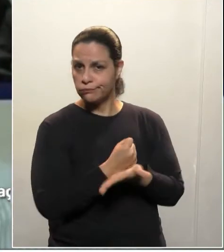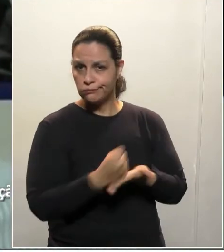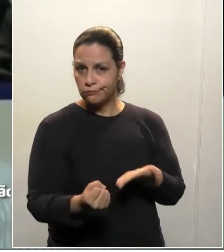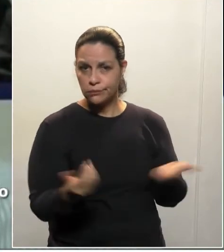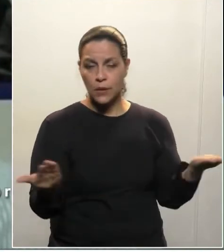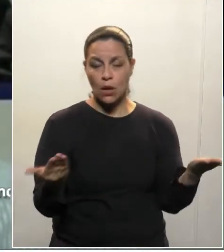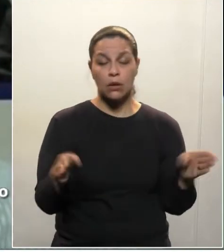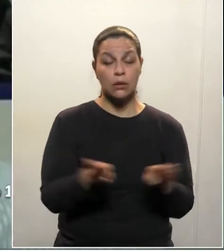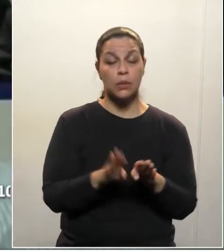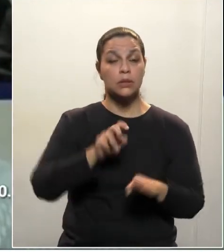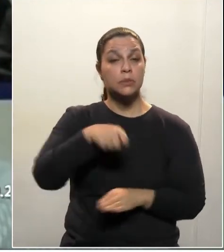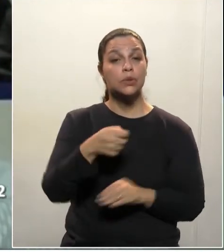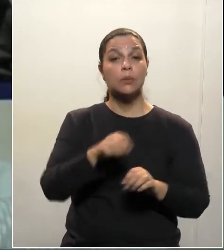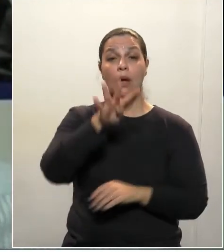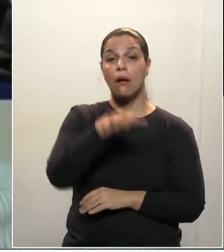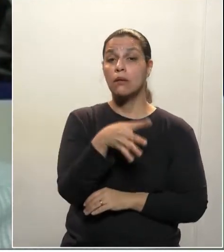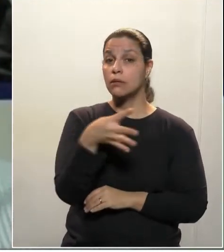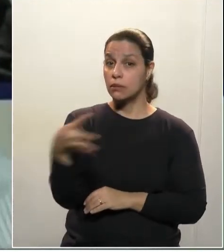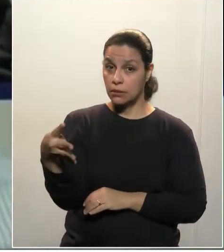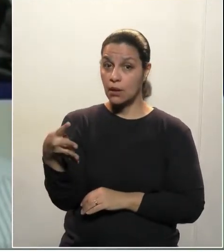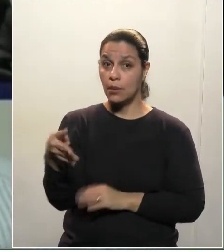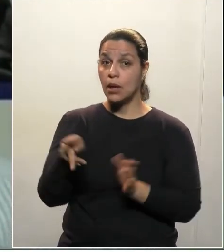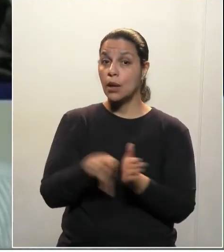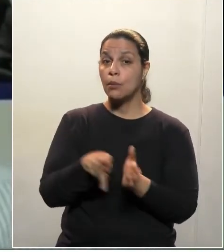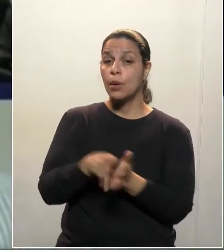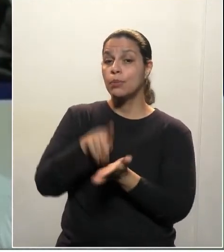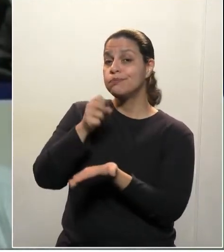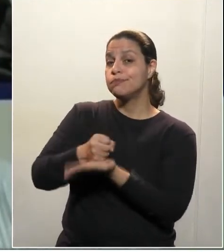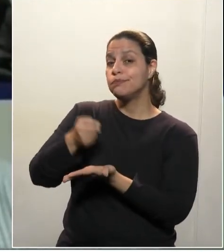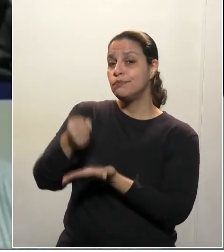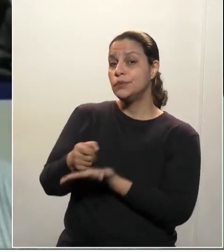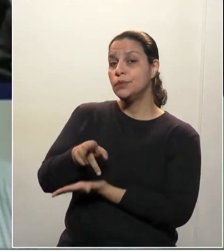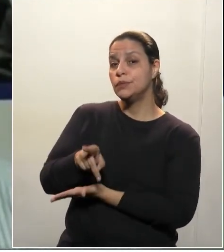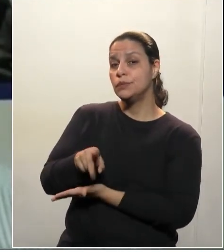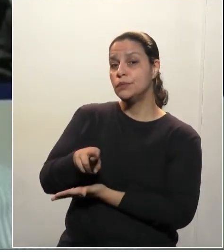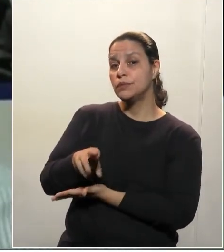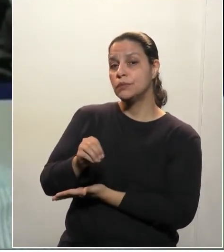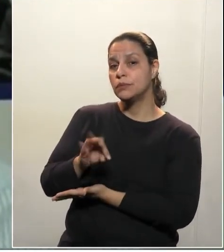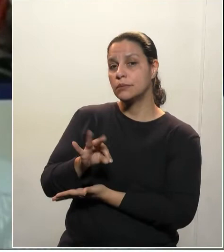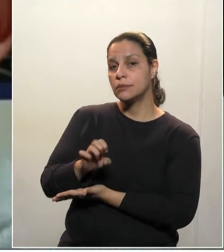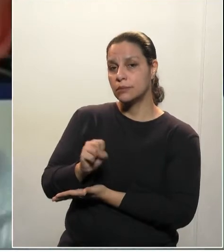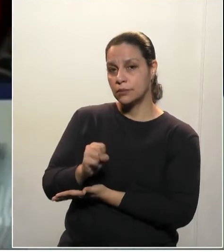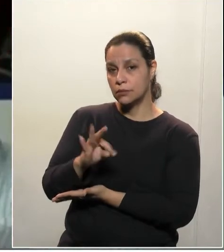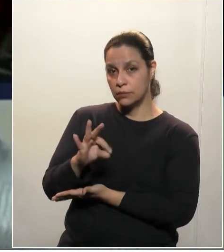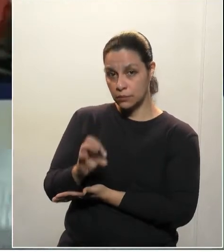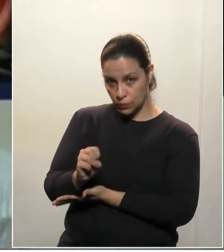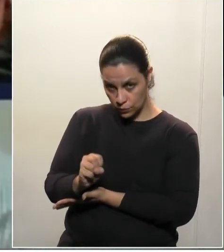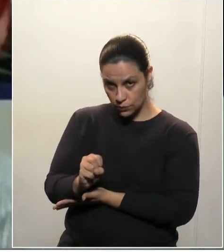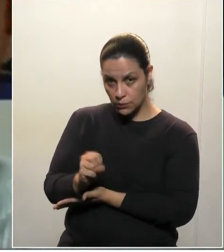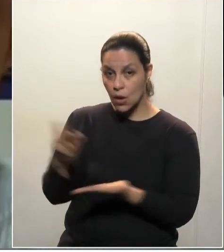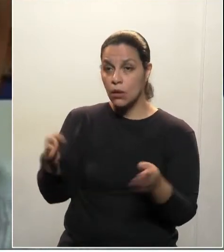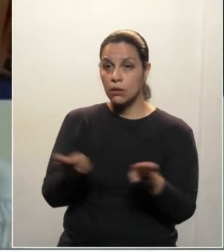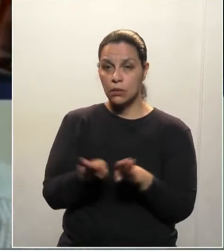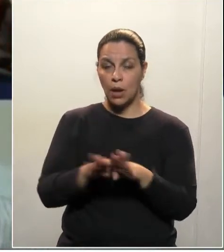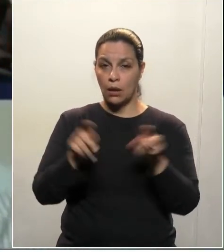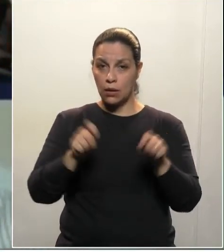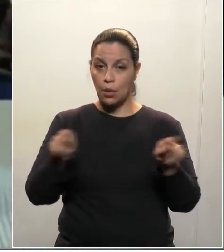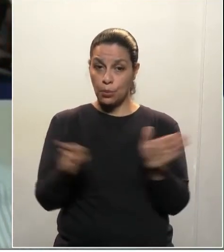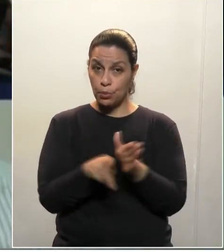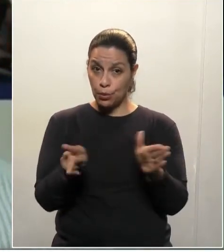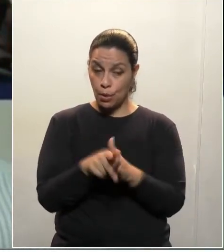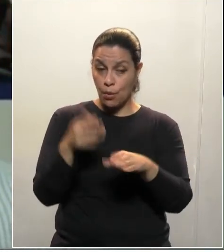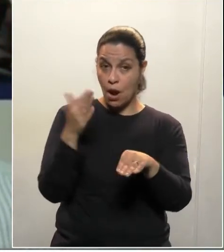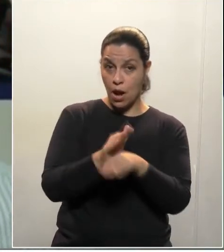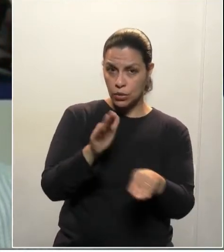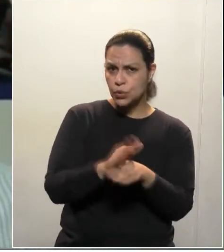foi em relação à tabela dos protestos. Com base no princípio da capacidade contributiva,